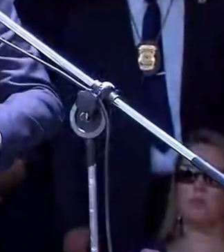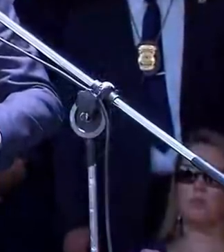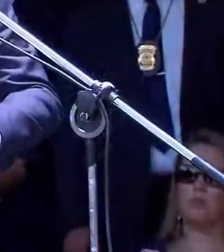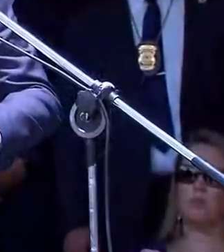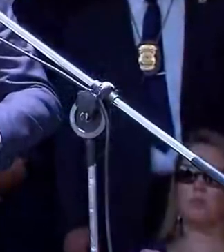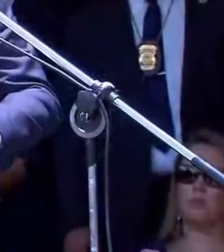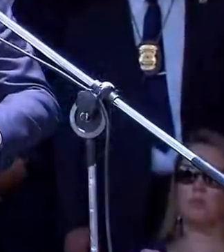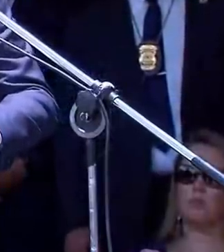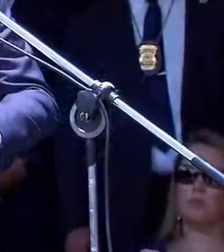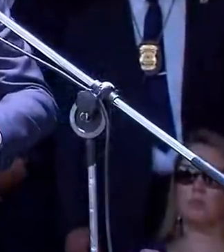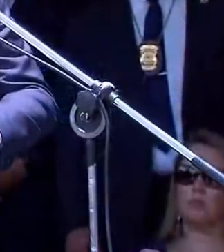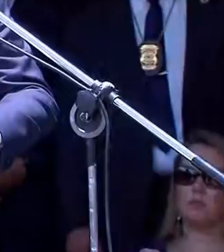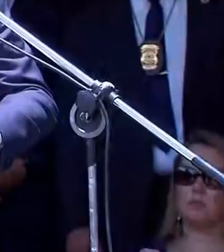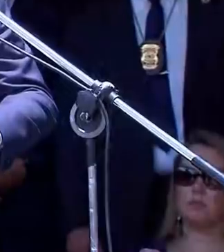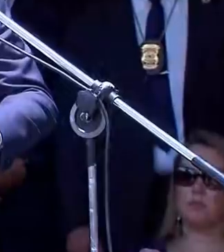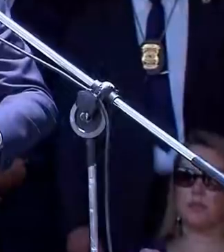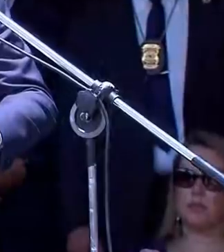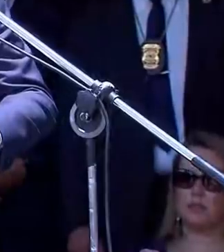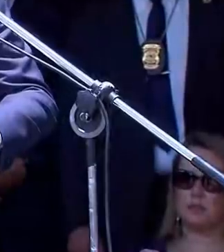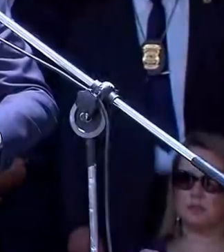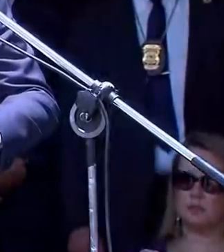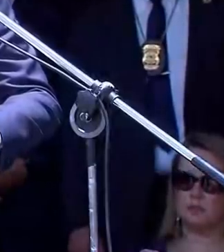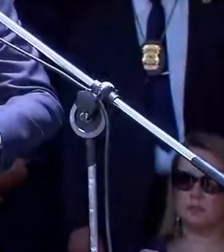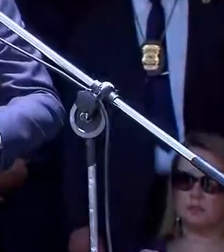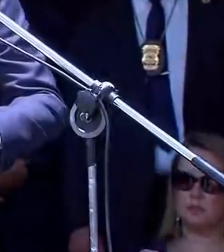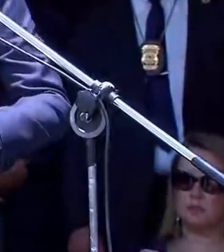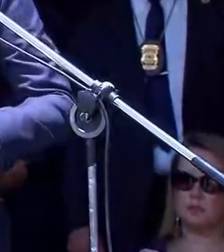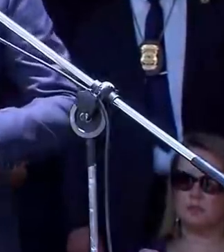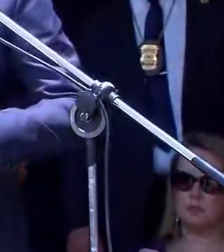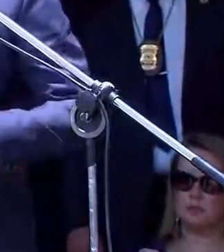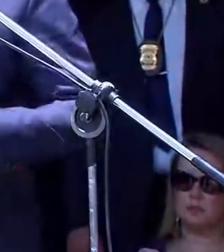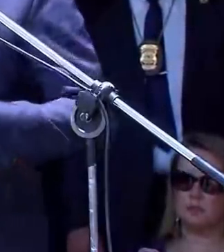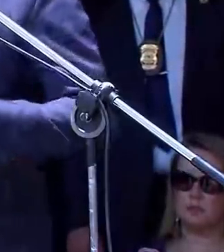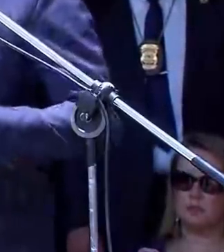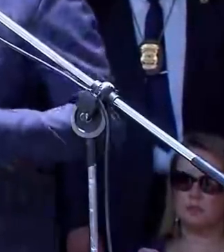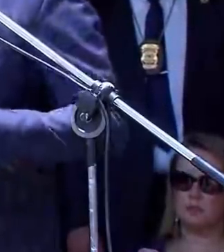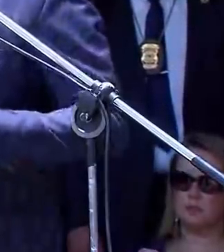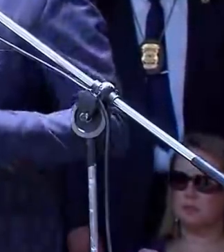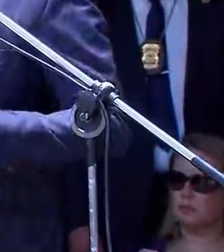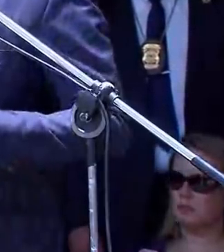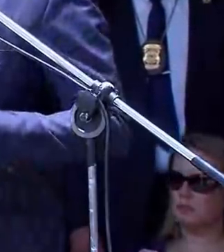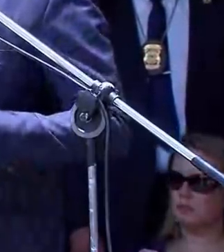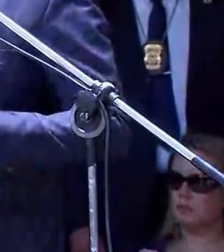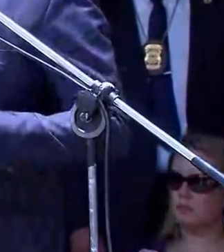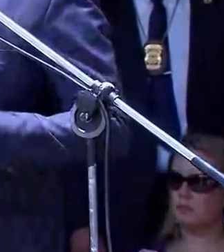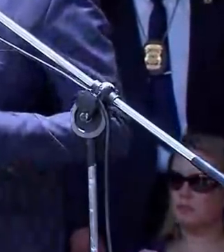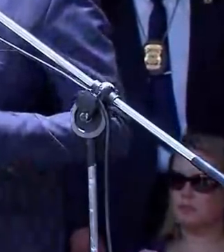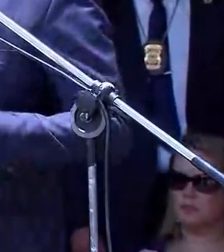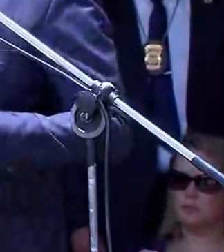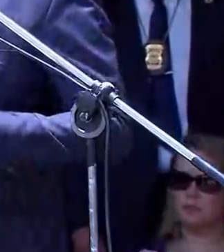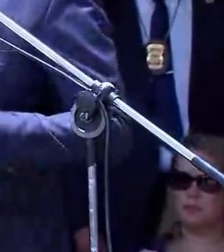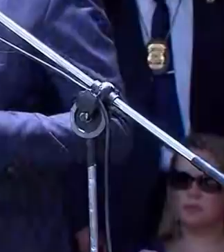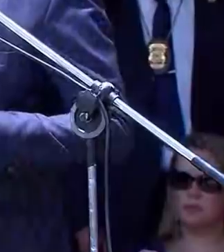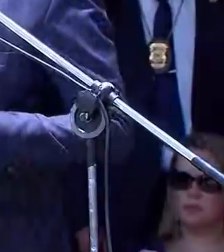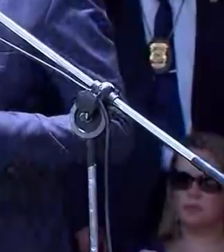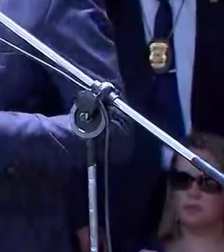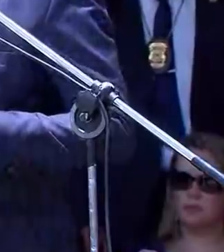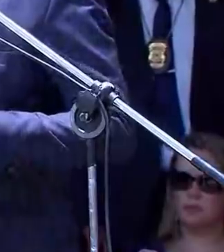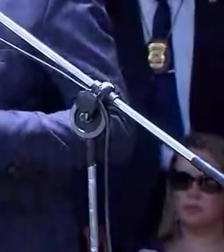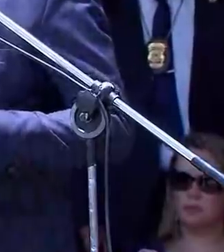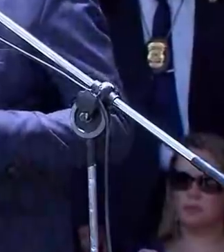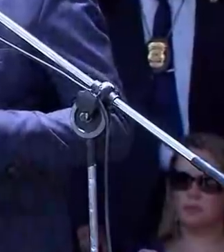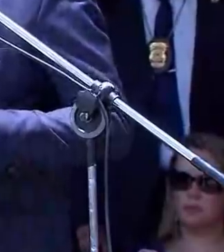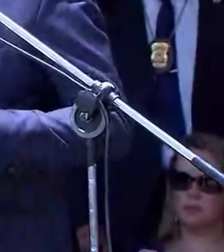ninguém salvará esse país sozinho. Cada um de nós tem que se